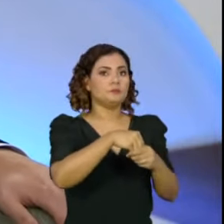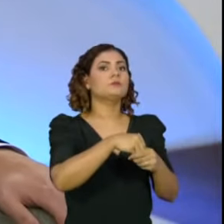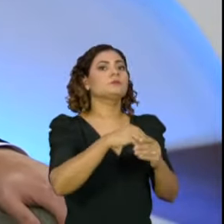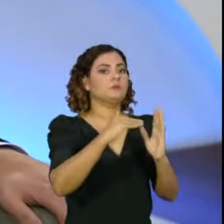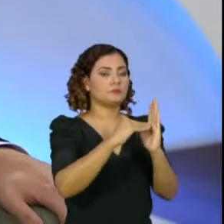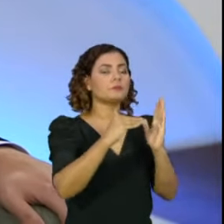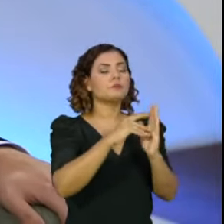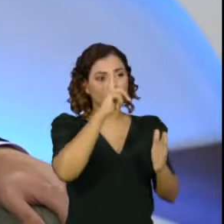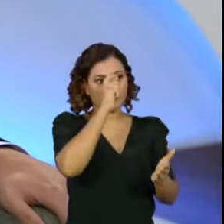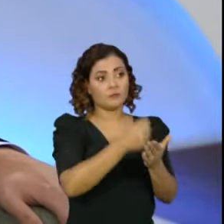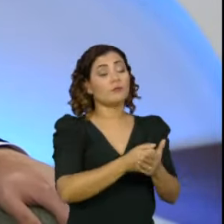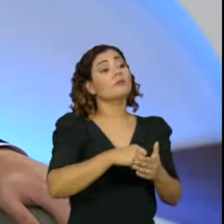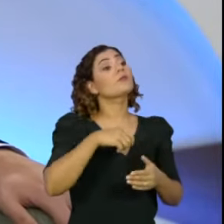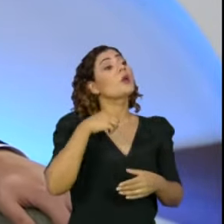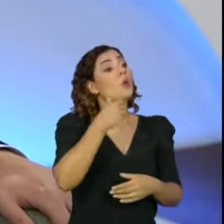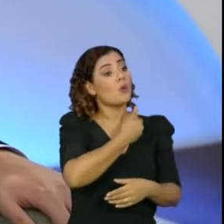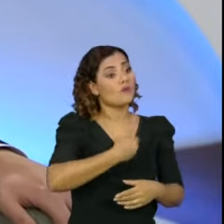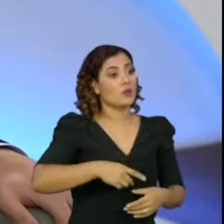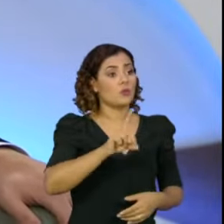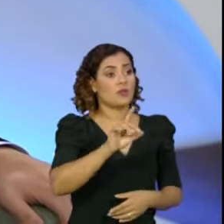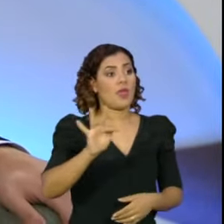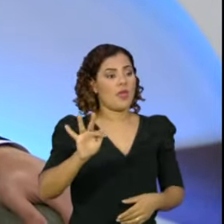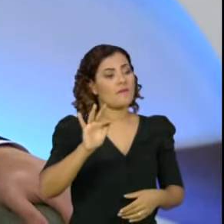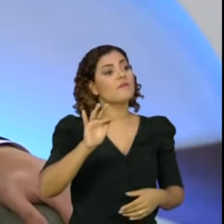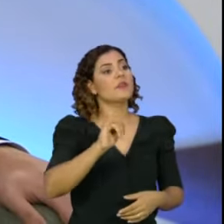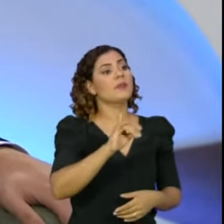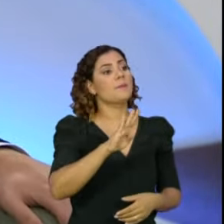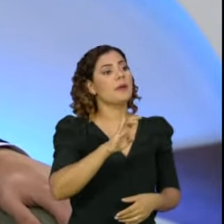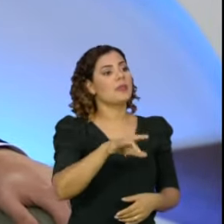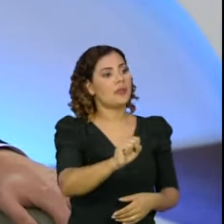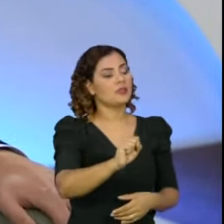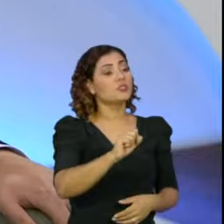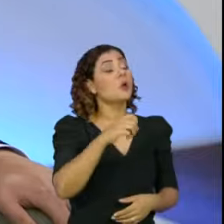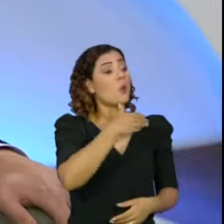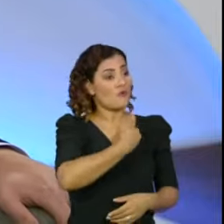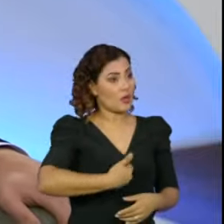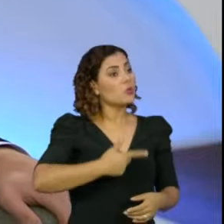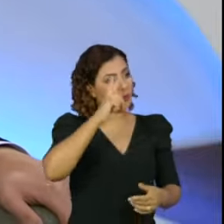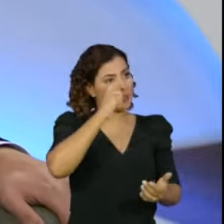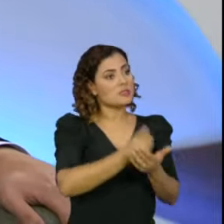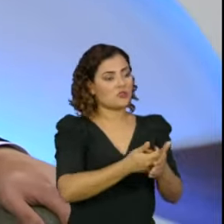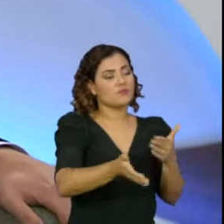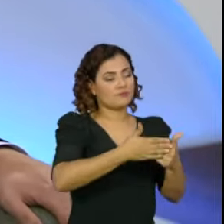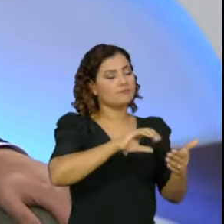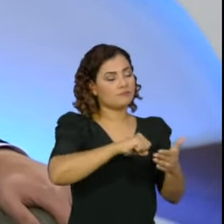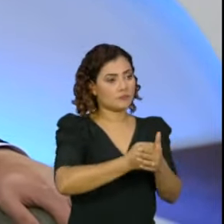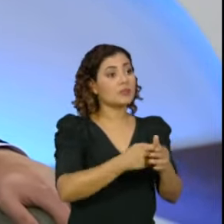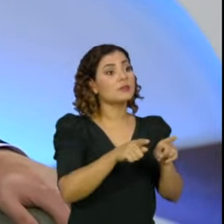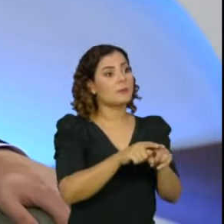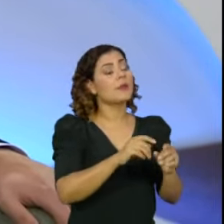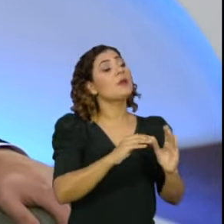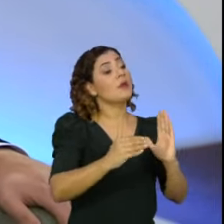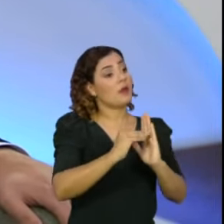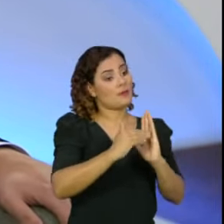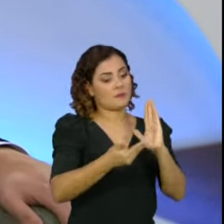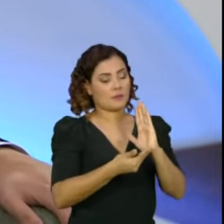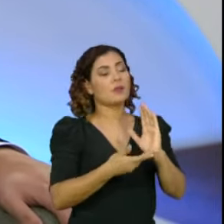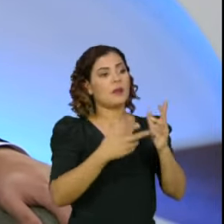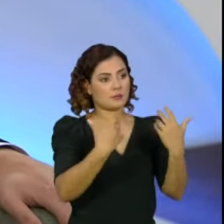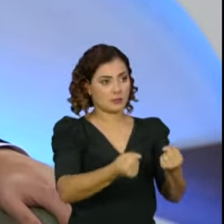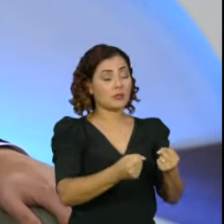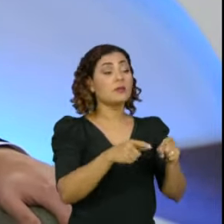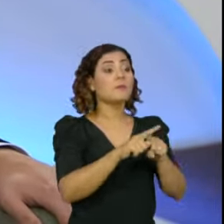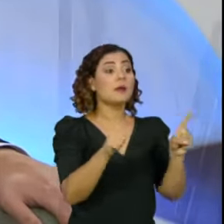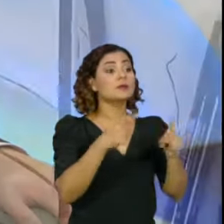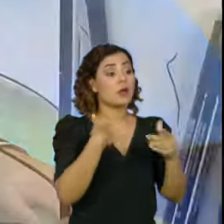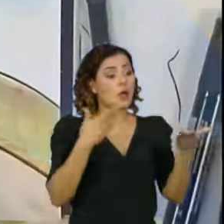decretado pelo governador do Distrito Federal, Ibanez Rocha, e a Câmara também adotou a mesma postura. Quanto ao funcionamento das comissões,